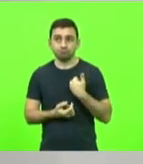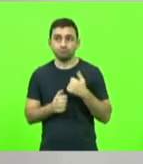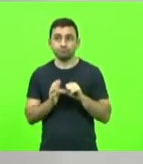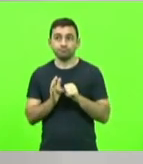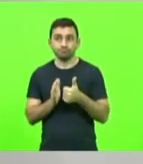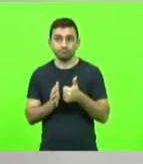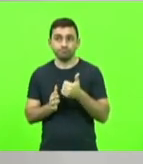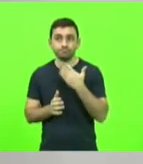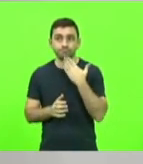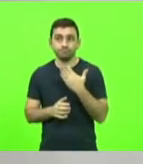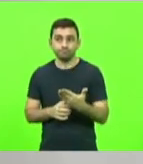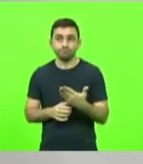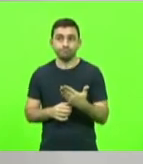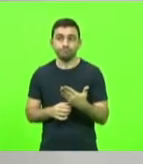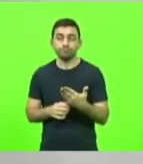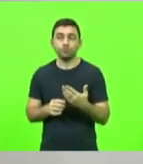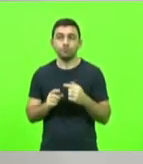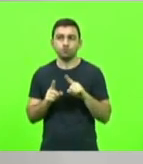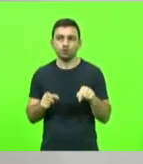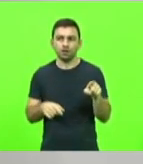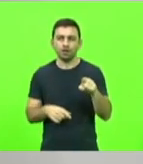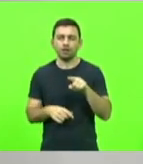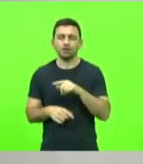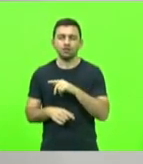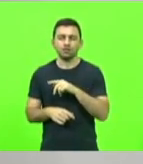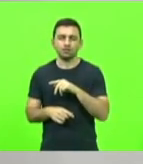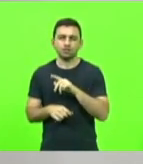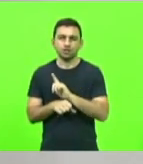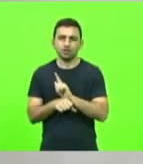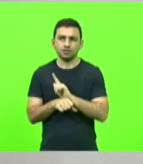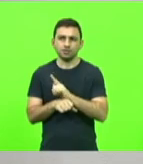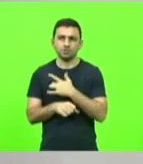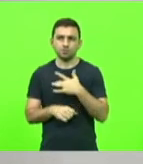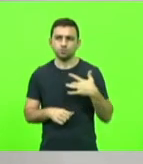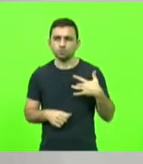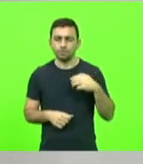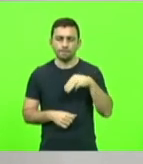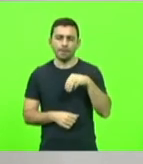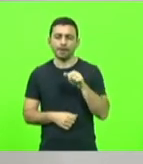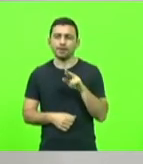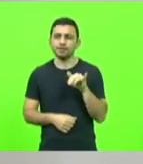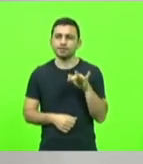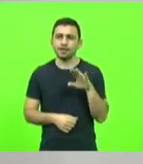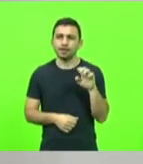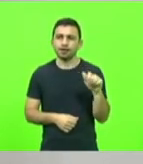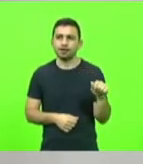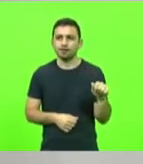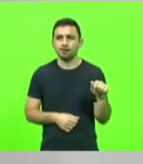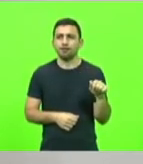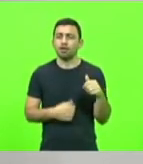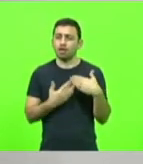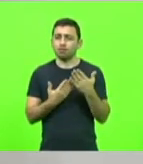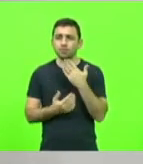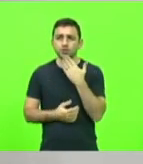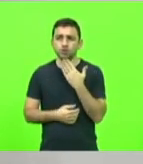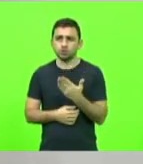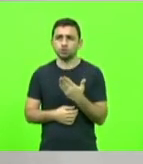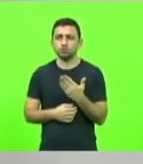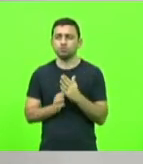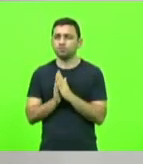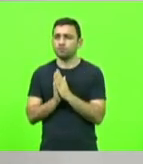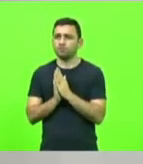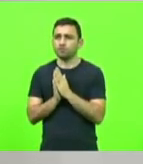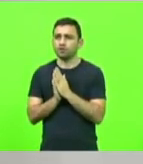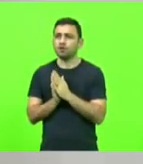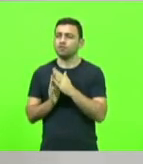funcionário da Gerência de Saúde, a Maricéia Trevaler Xavier, que solicitou. O doutor Vicente já